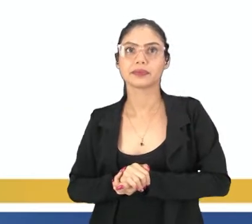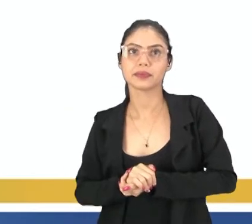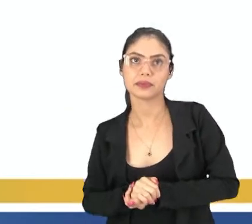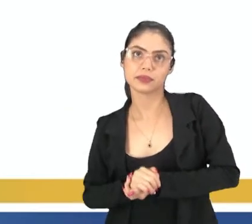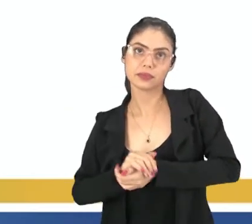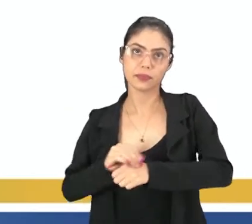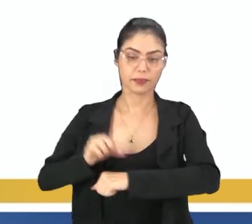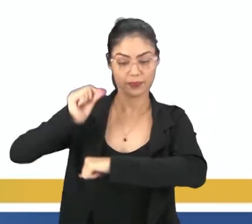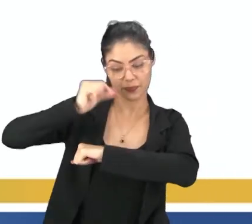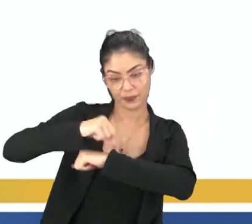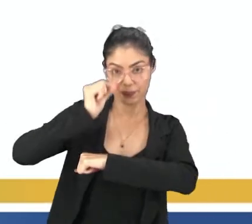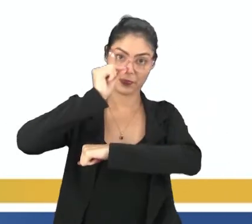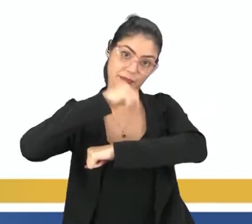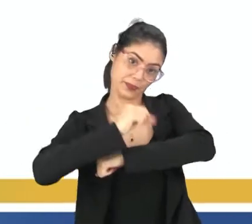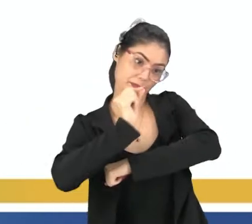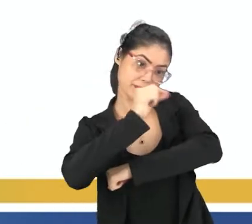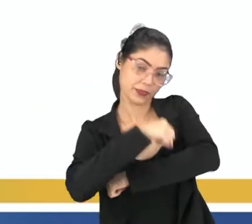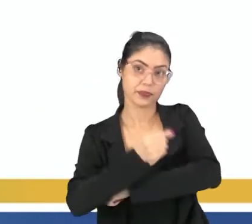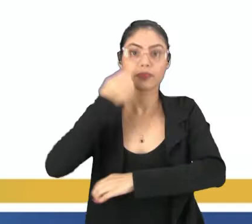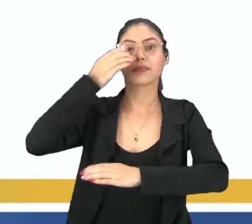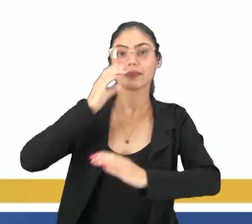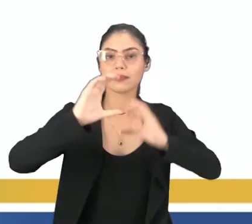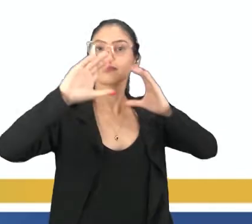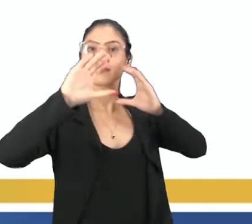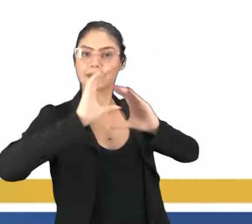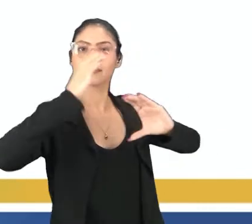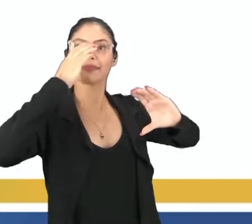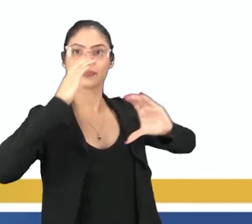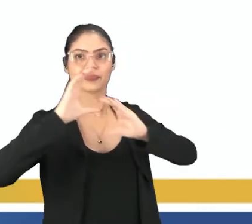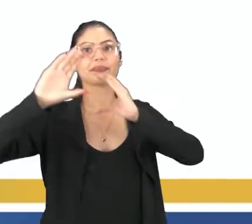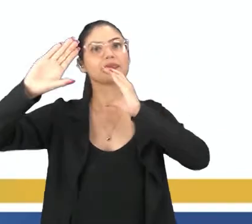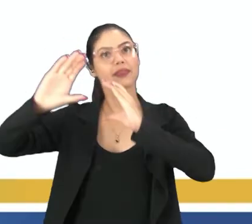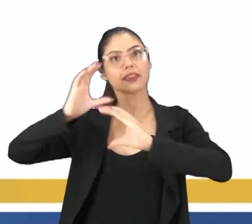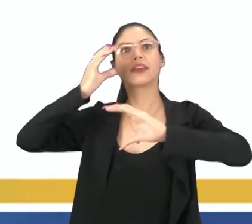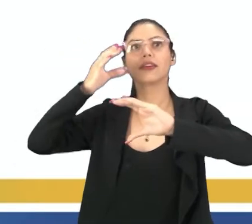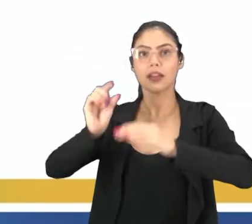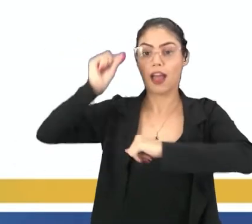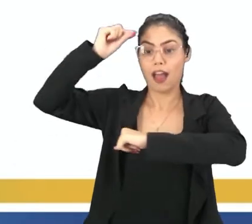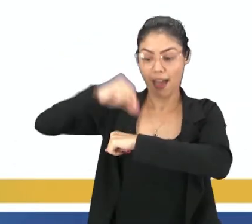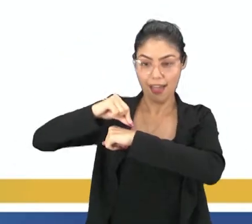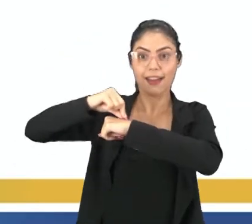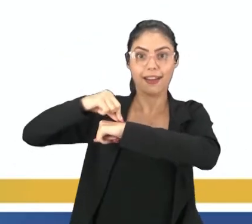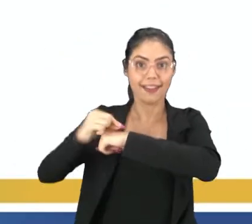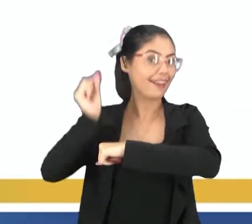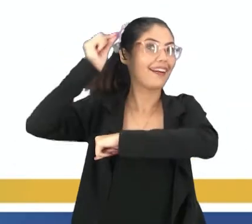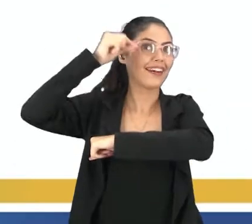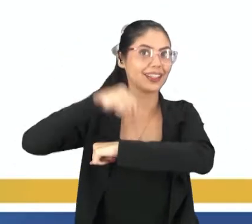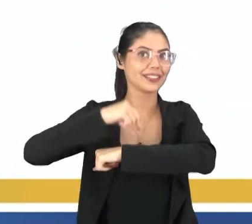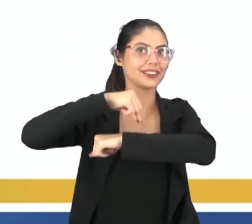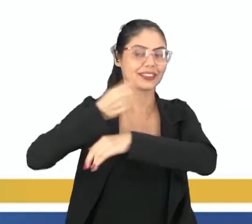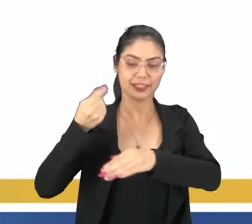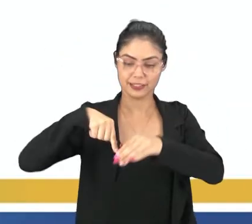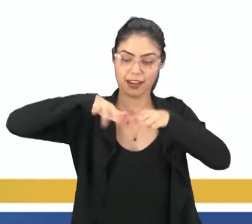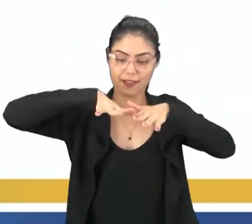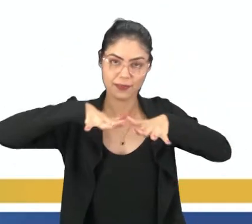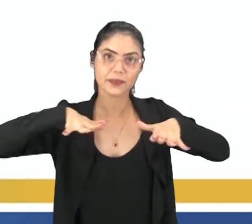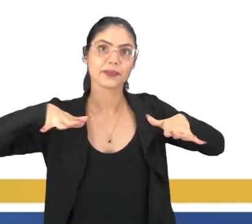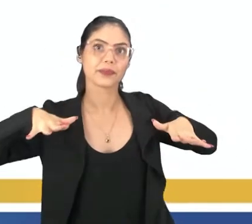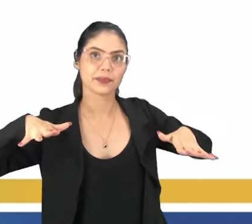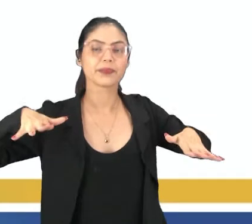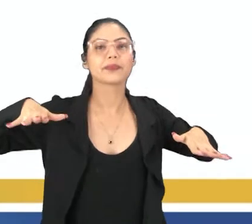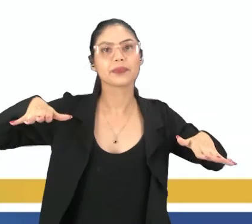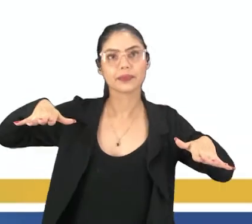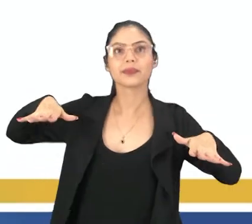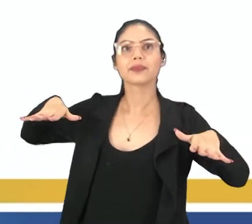E a cigarra e a sua canção E o grilinho dentro do chão